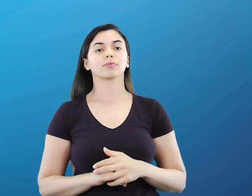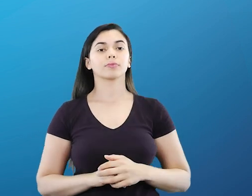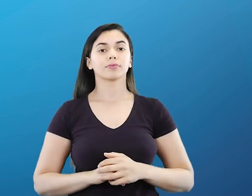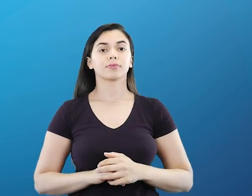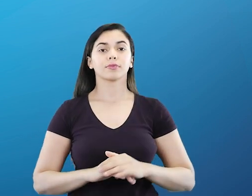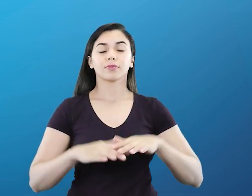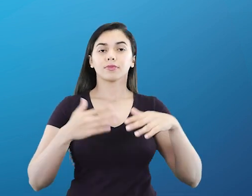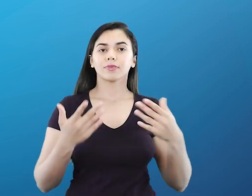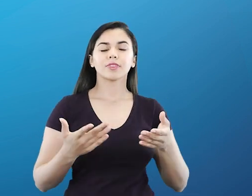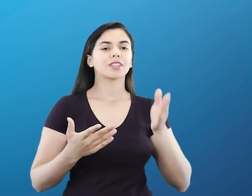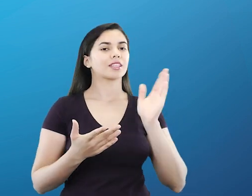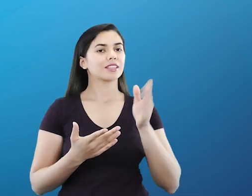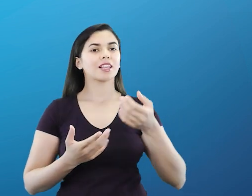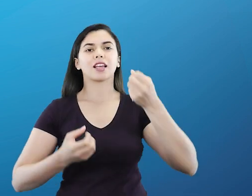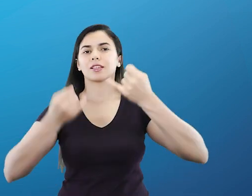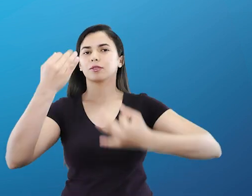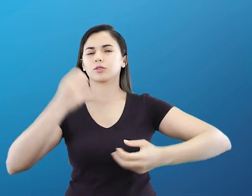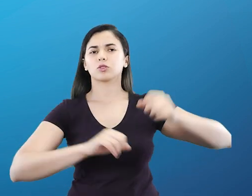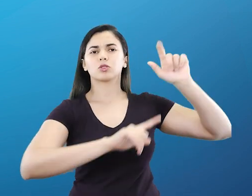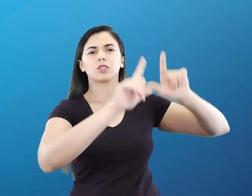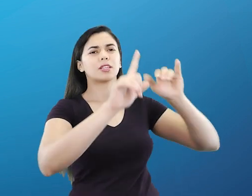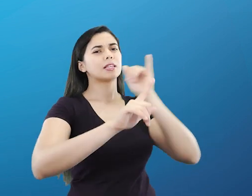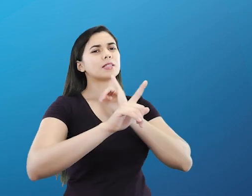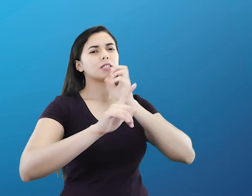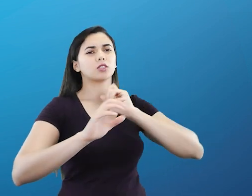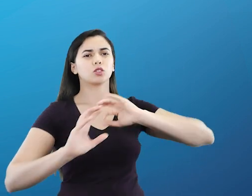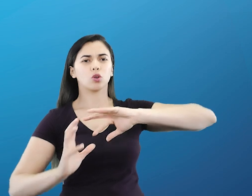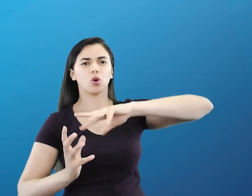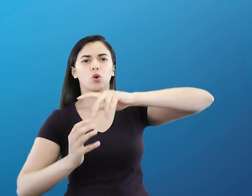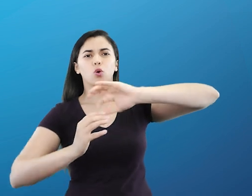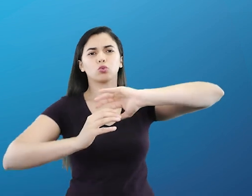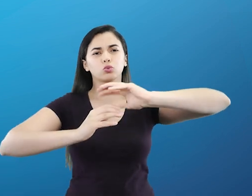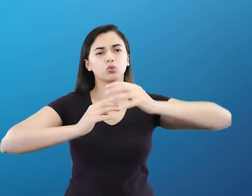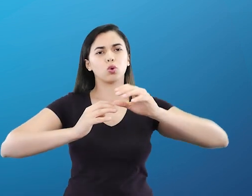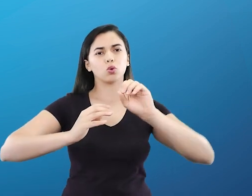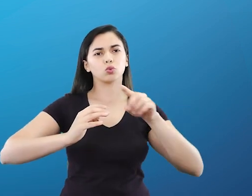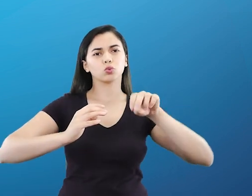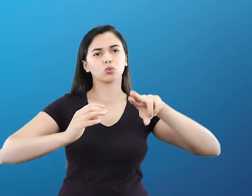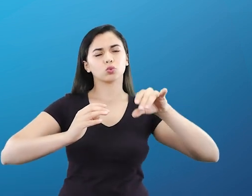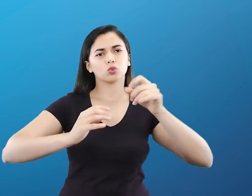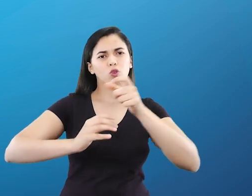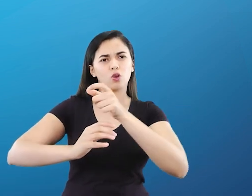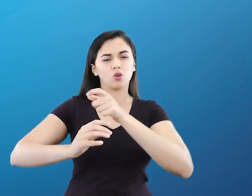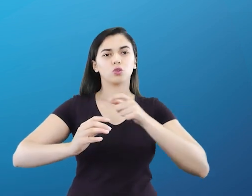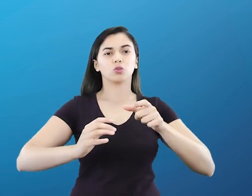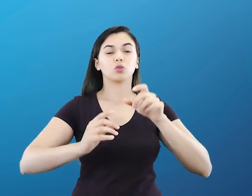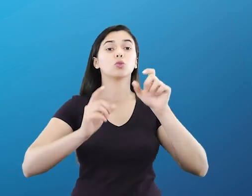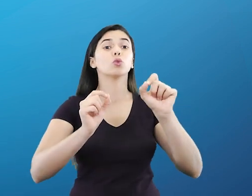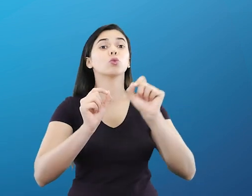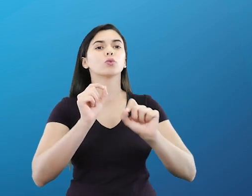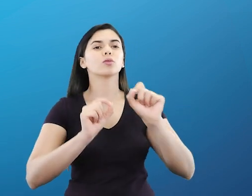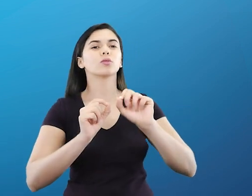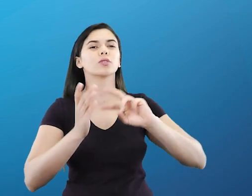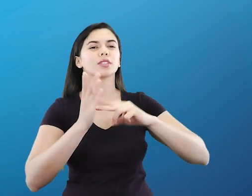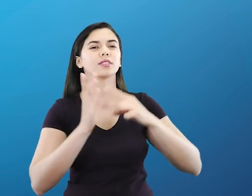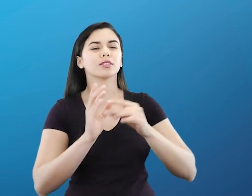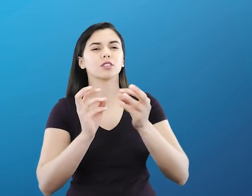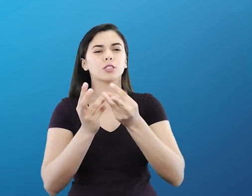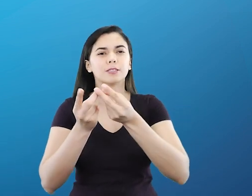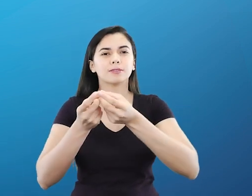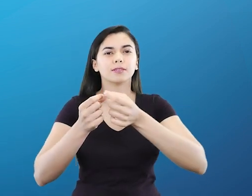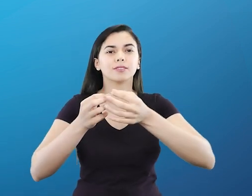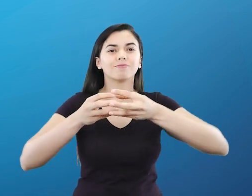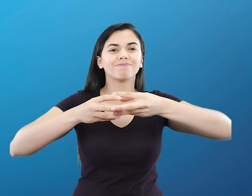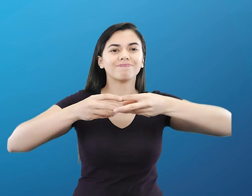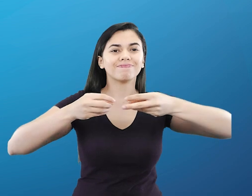É muito falada na mídia, né? Buracos na camada de ozônio, o que é isso? É a destruição dos gases do ozônio. E aqui nós temos